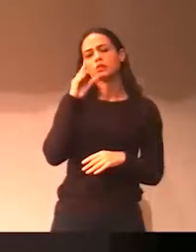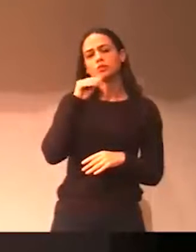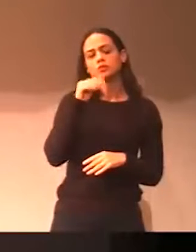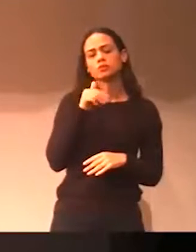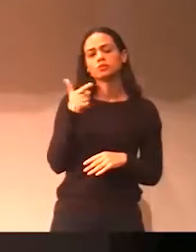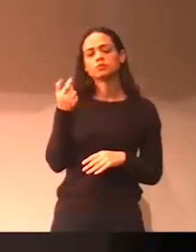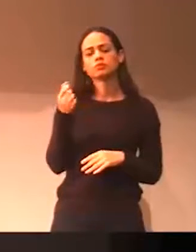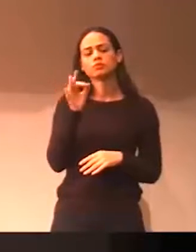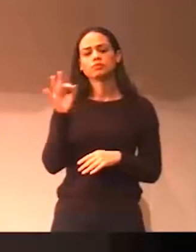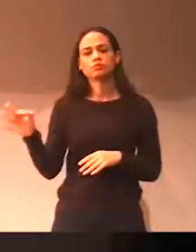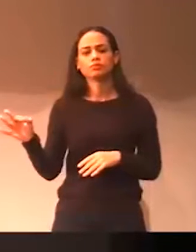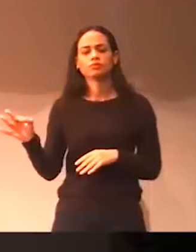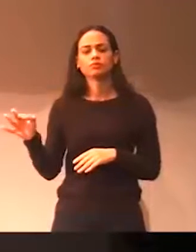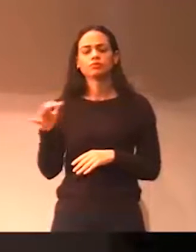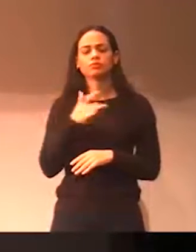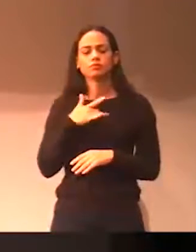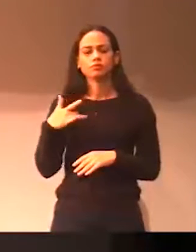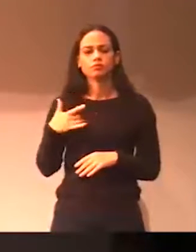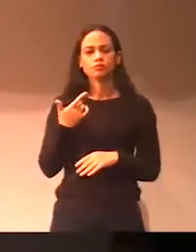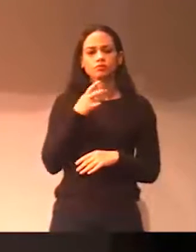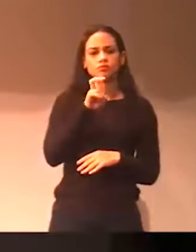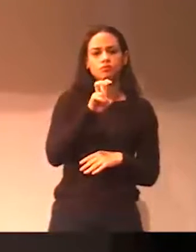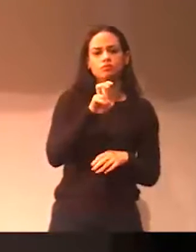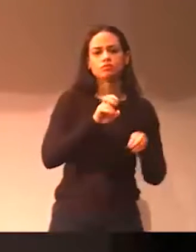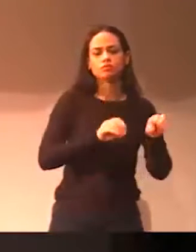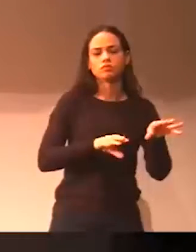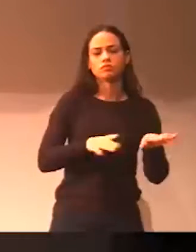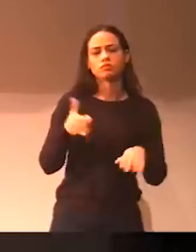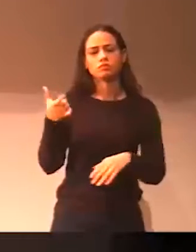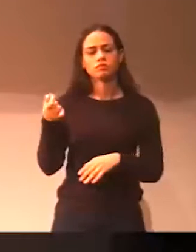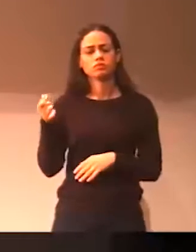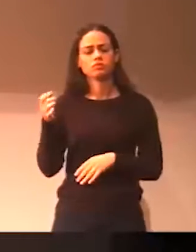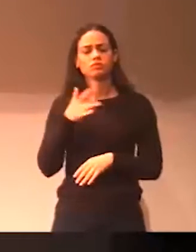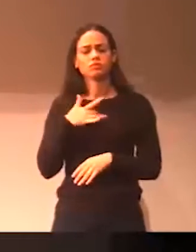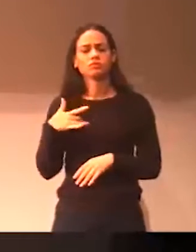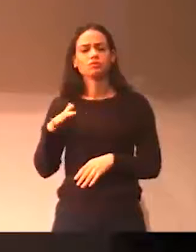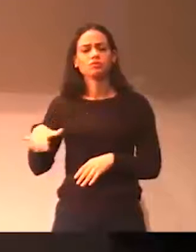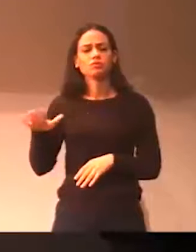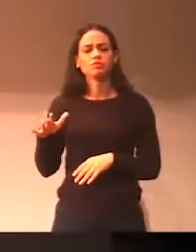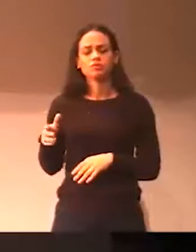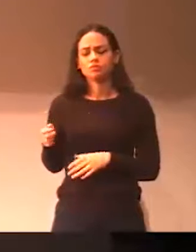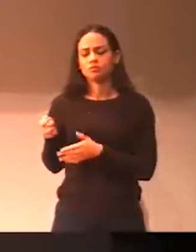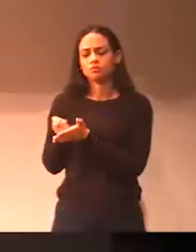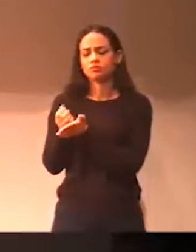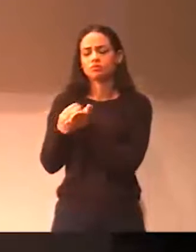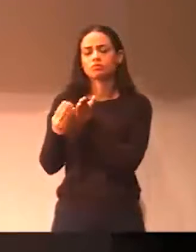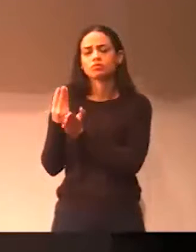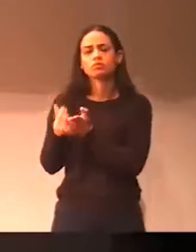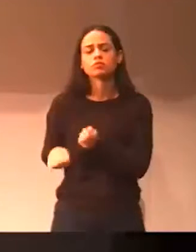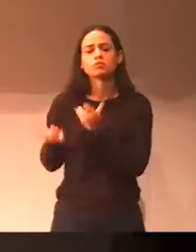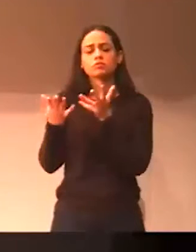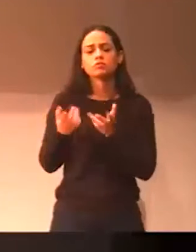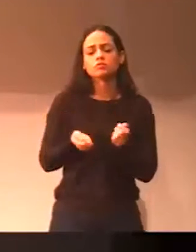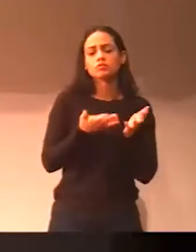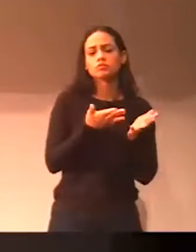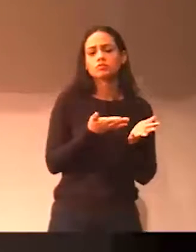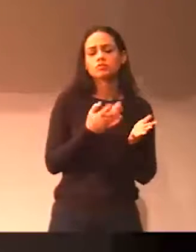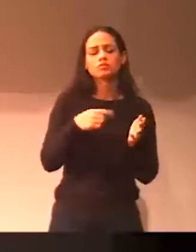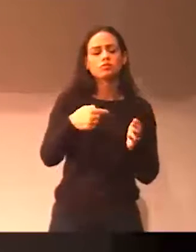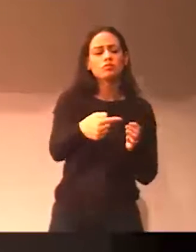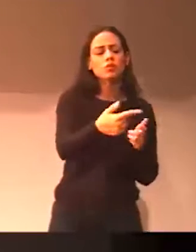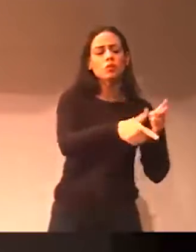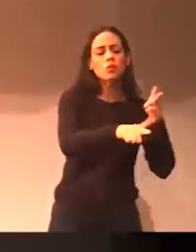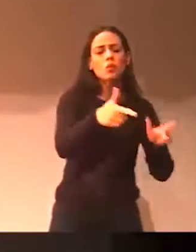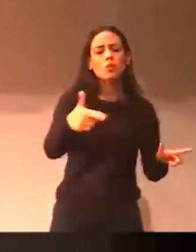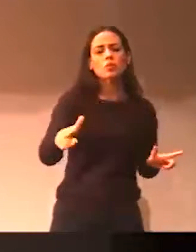% da segurança, 25% da educação, 20% da saúde, como é que você vai ter dinheiro para propor qualquer outra coisa? Aí fica esse sacrifício,